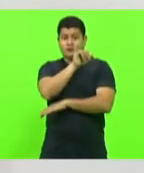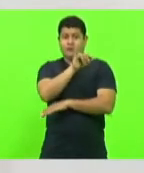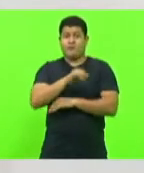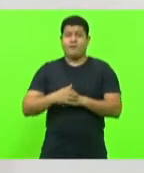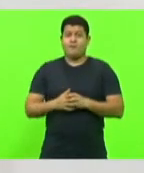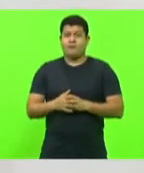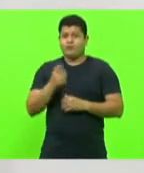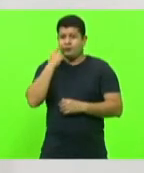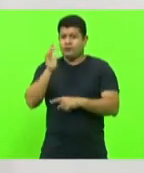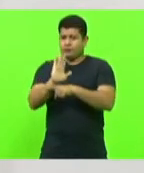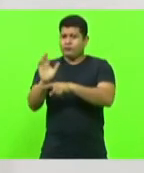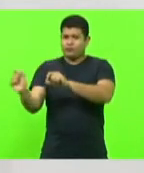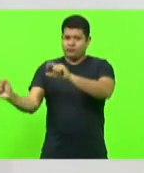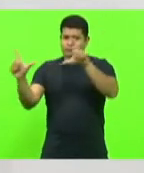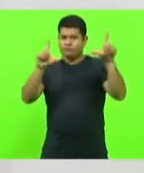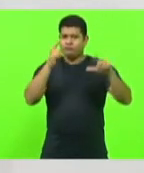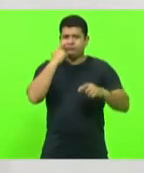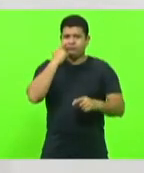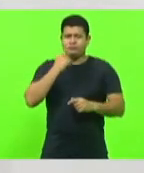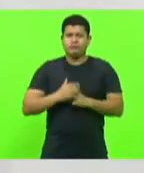Faça o vídeo por gentileza.